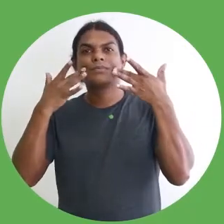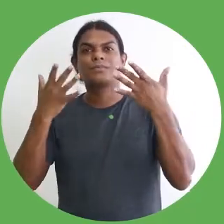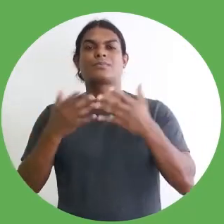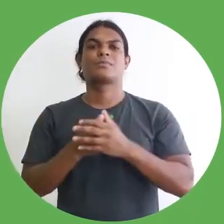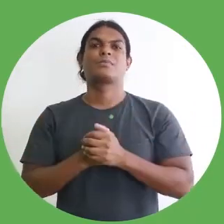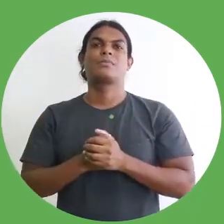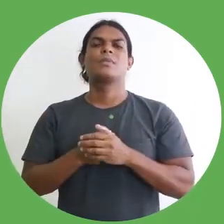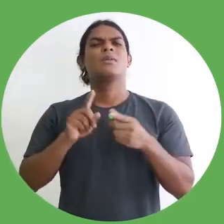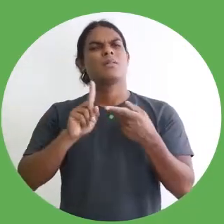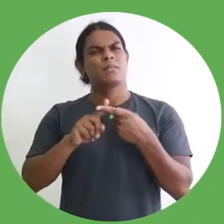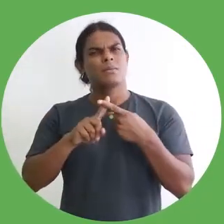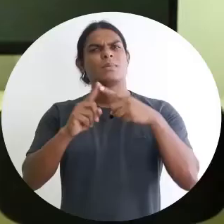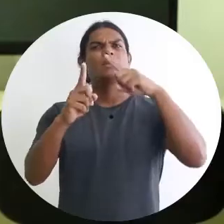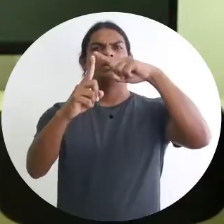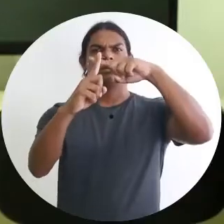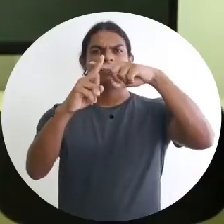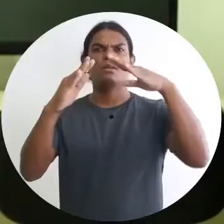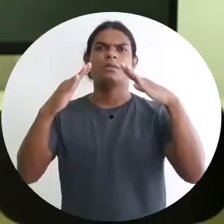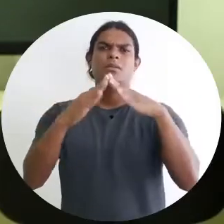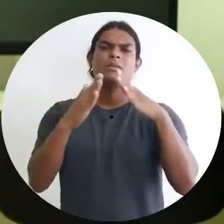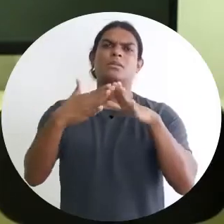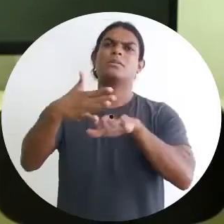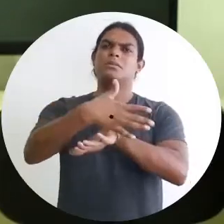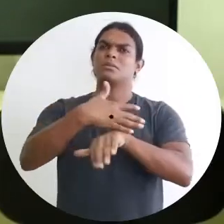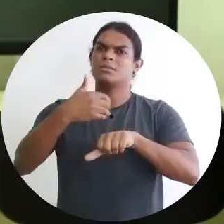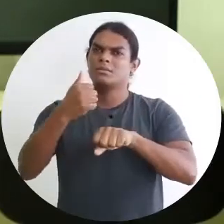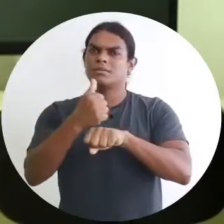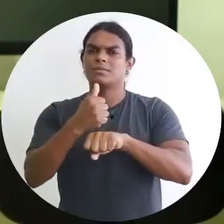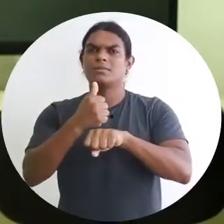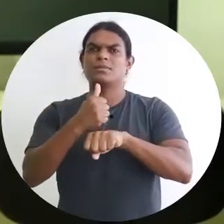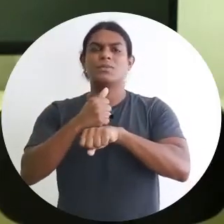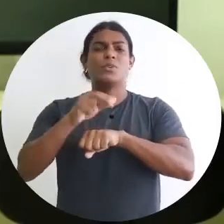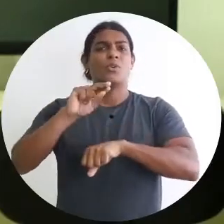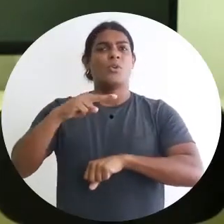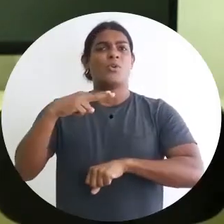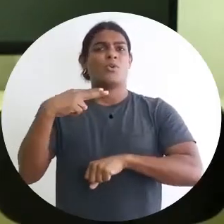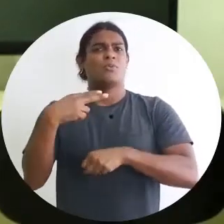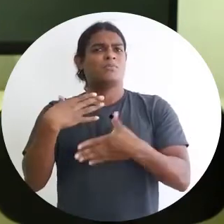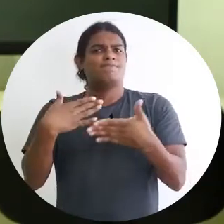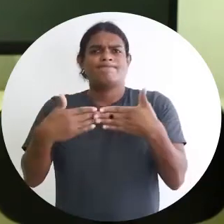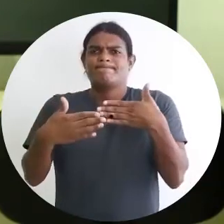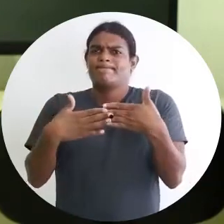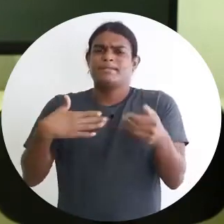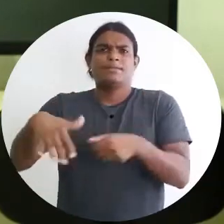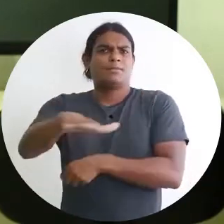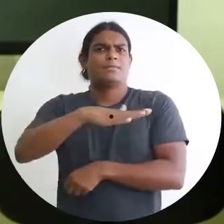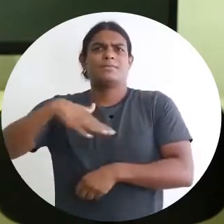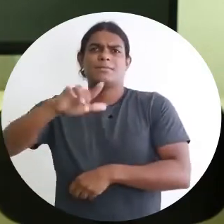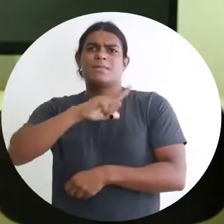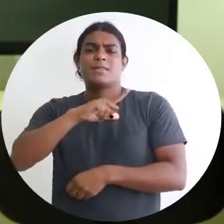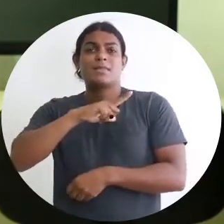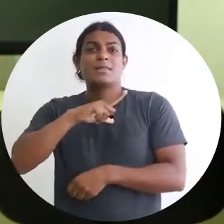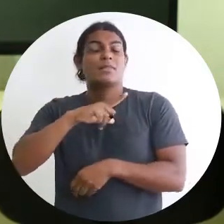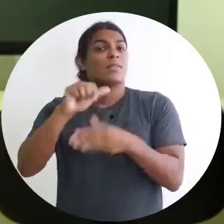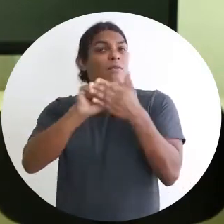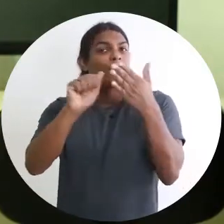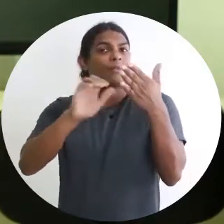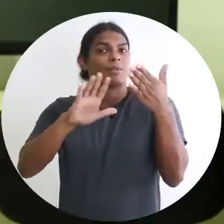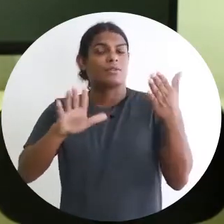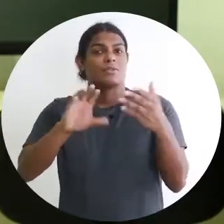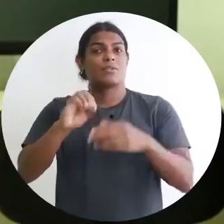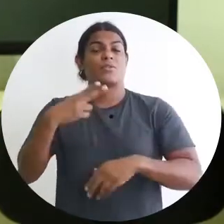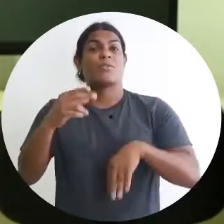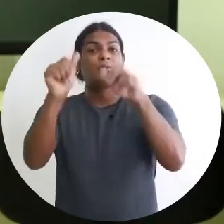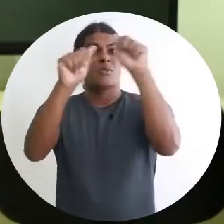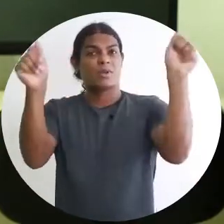mesmo igrejas, praças ou todo aquele espaço que tenha uma atividade ou uma arte cultural dentro da